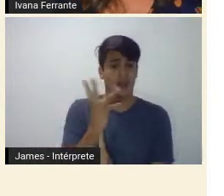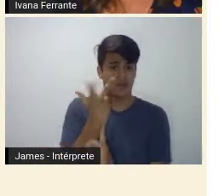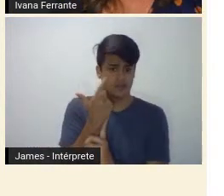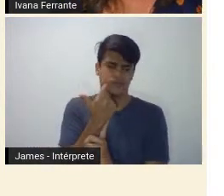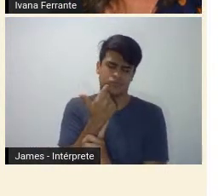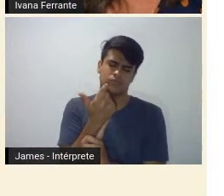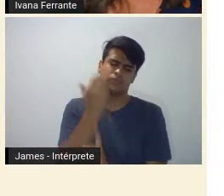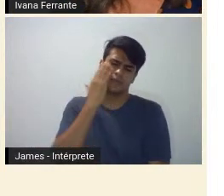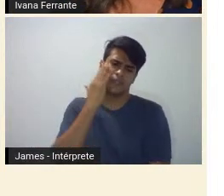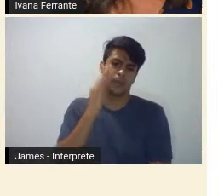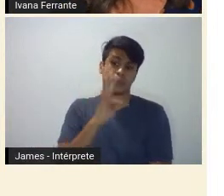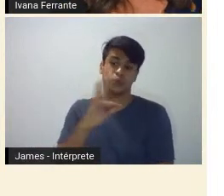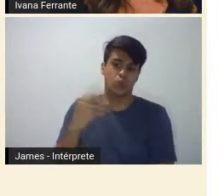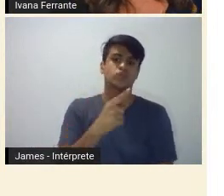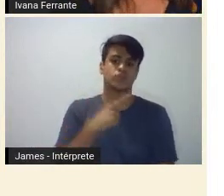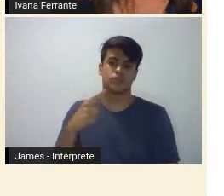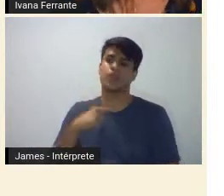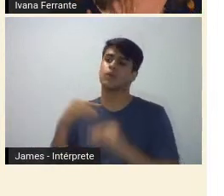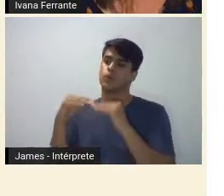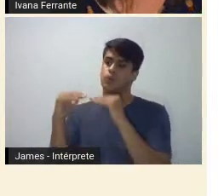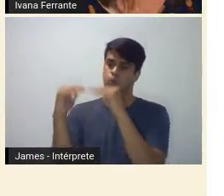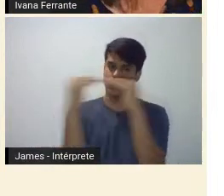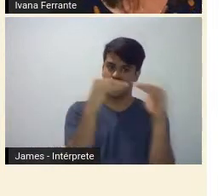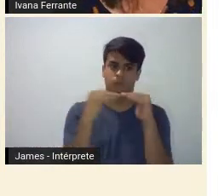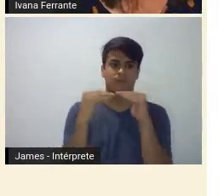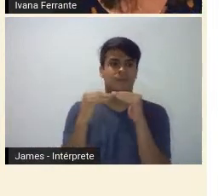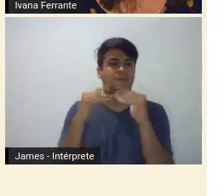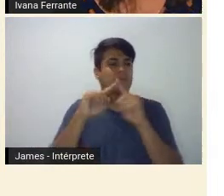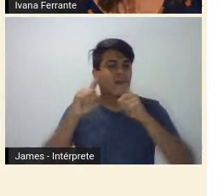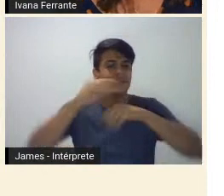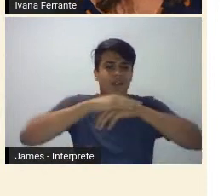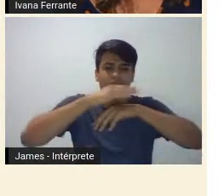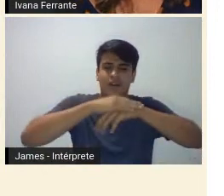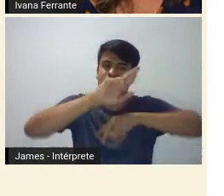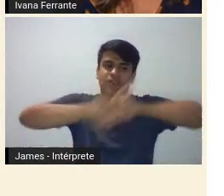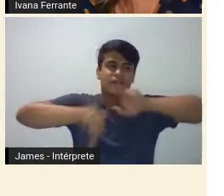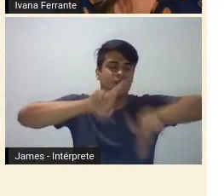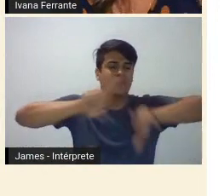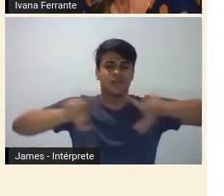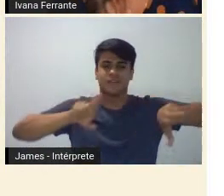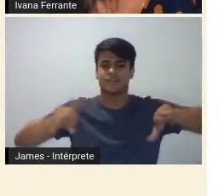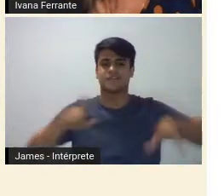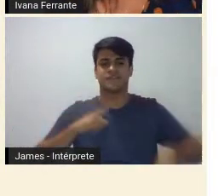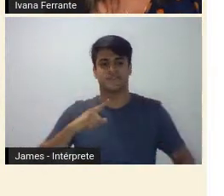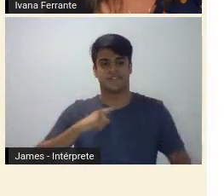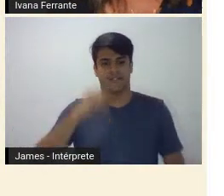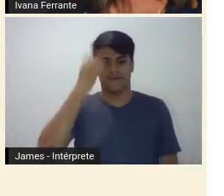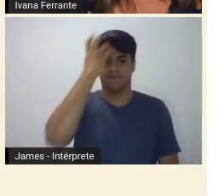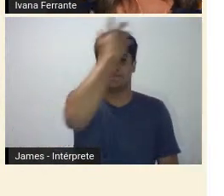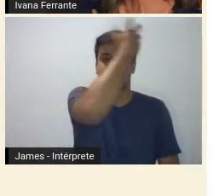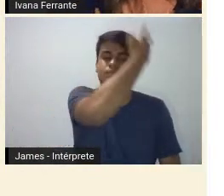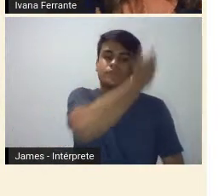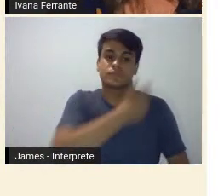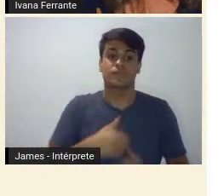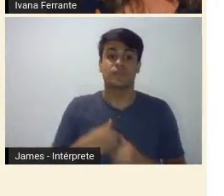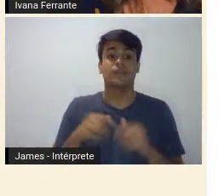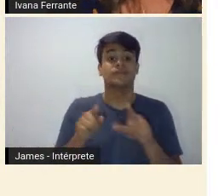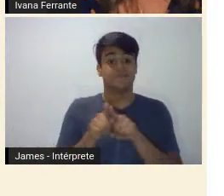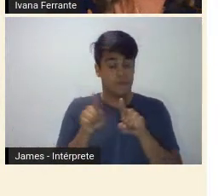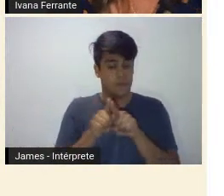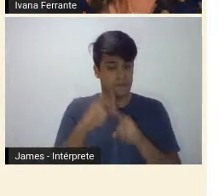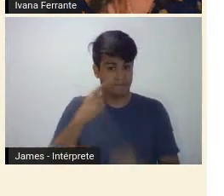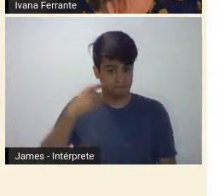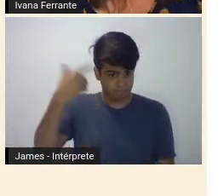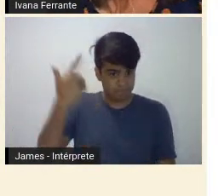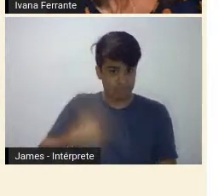uma ideia comum, eles eram muito diferentes entre si. E há uma coisa também que eu gostaria de